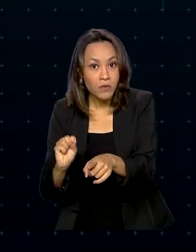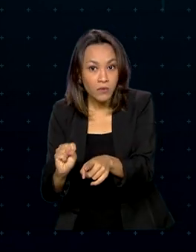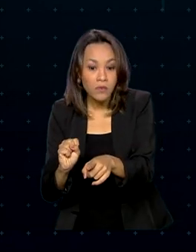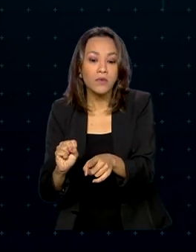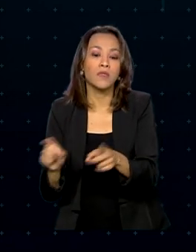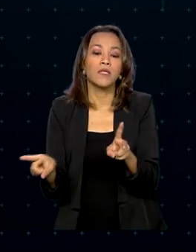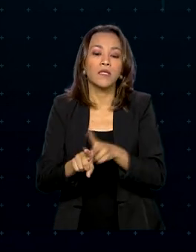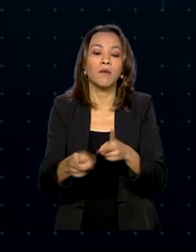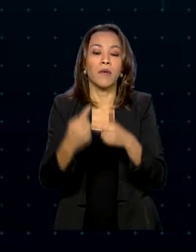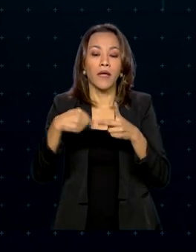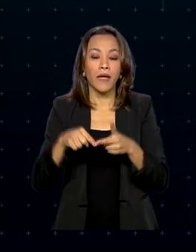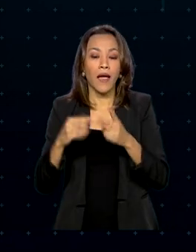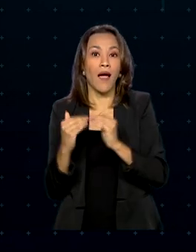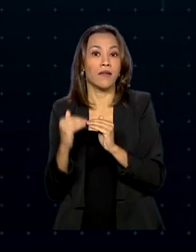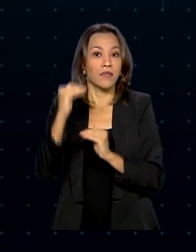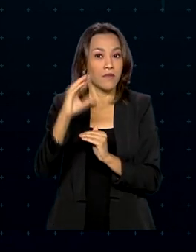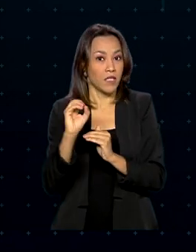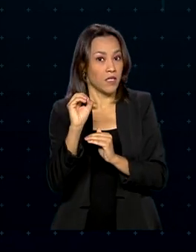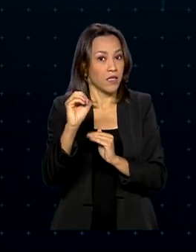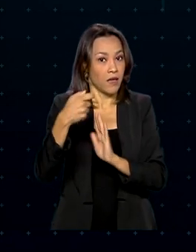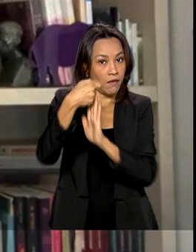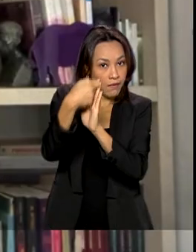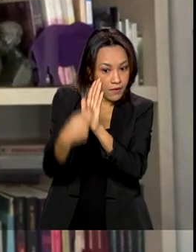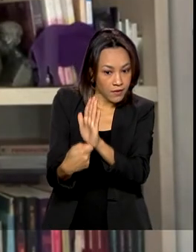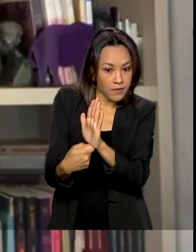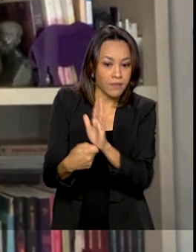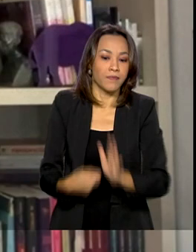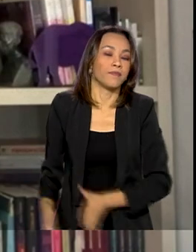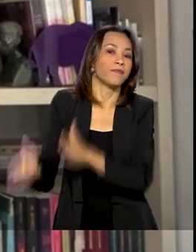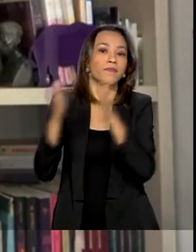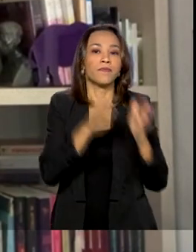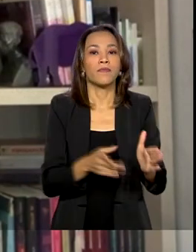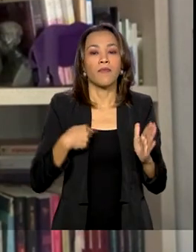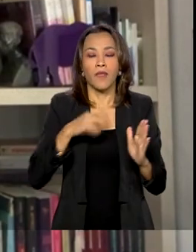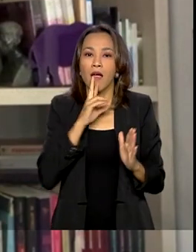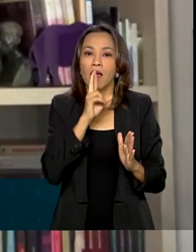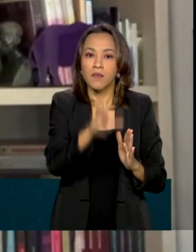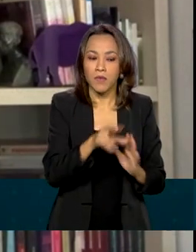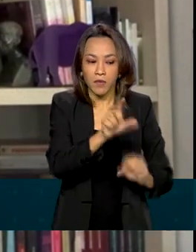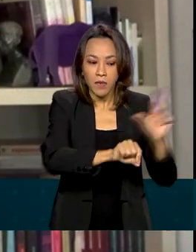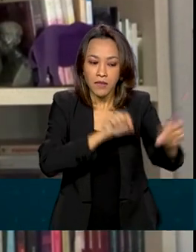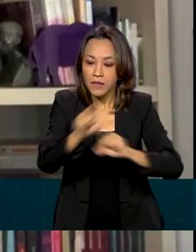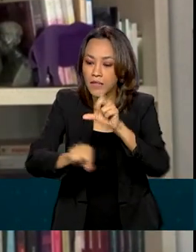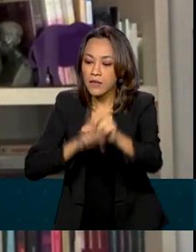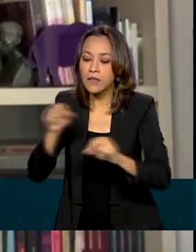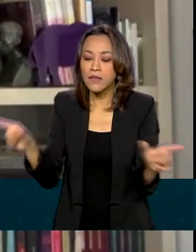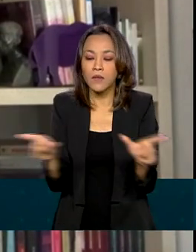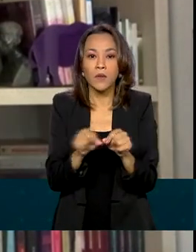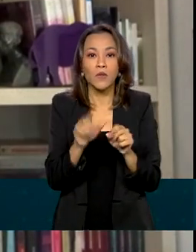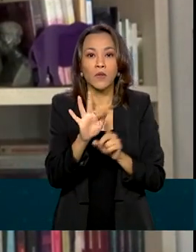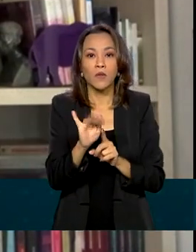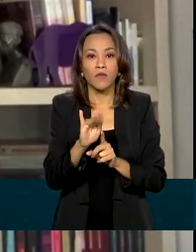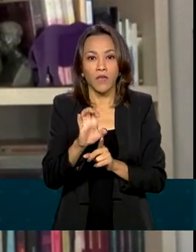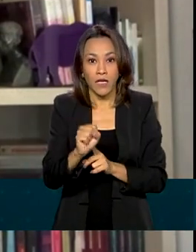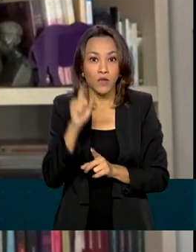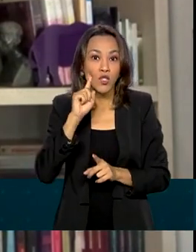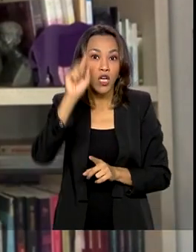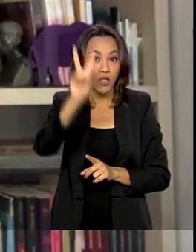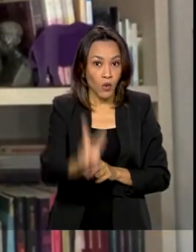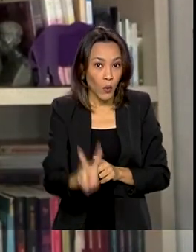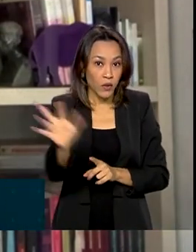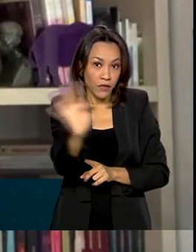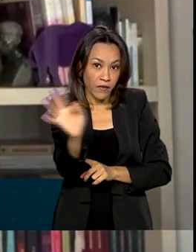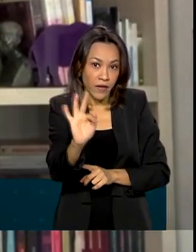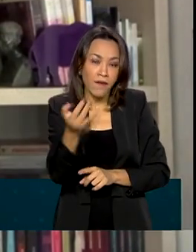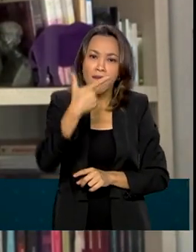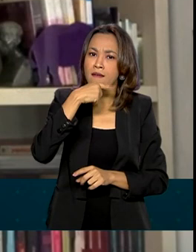e nota acima de zero na redação. Os resultados da seleção para o FIES saem dia 2 de fevereiro. Quem não